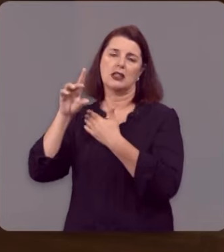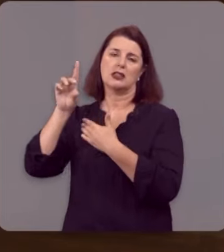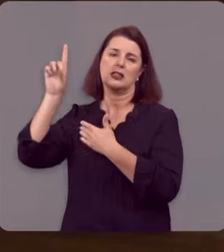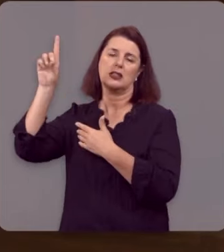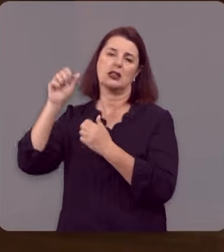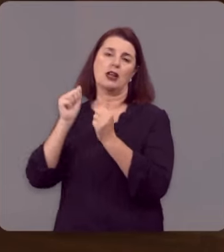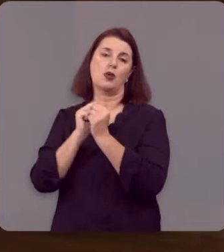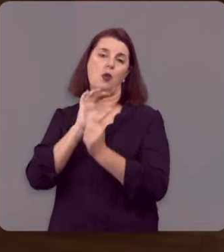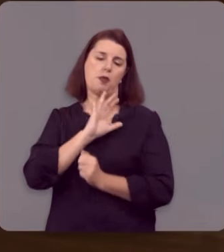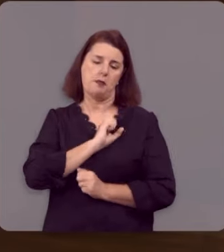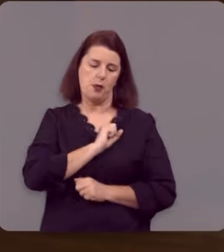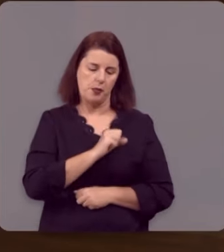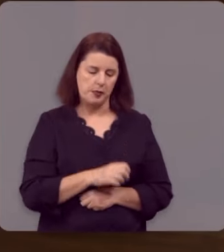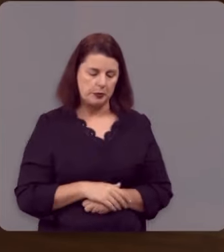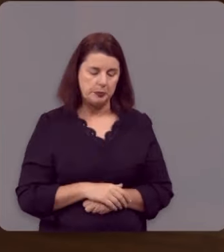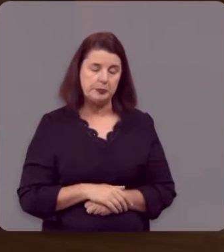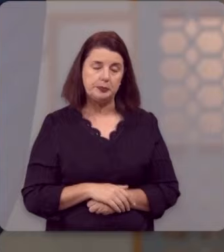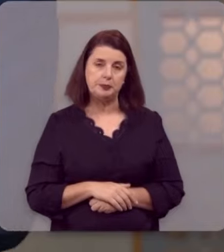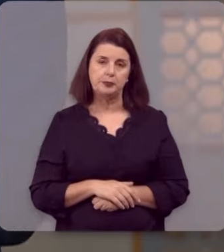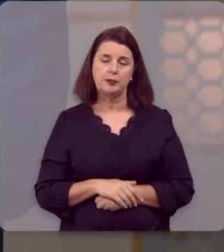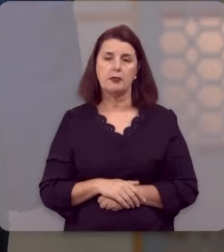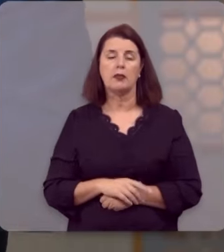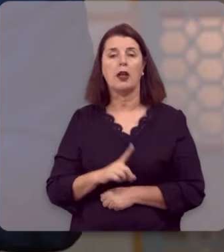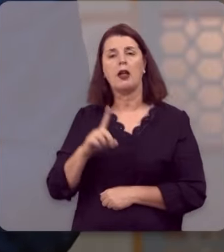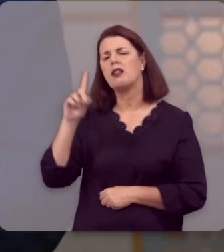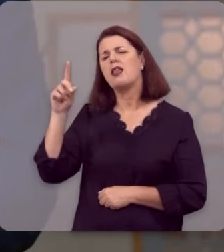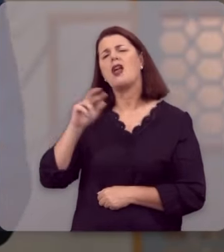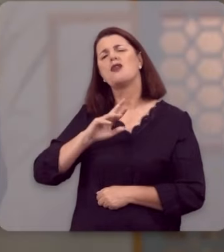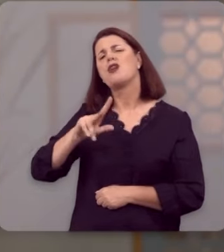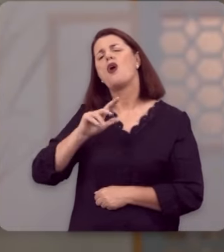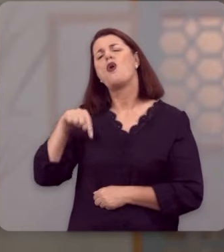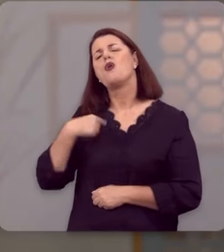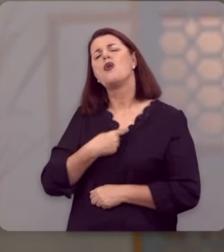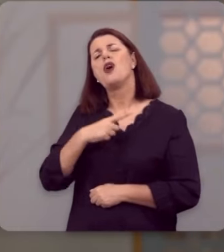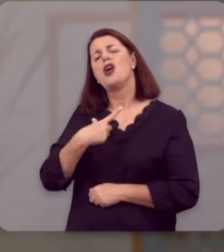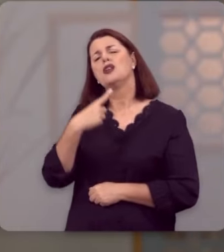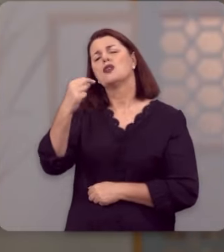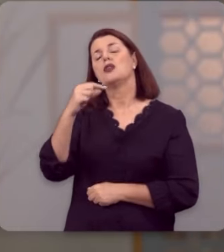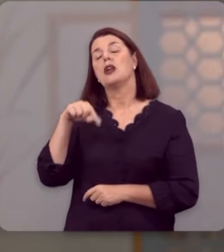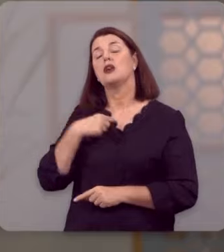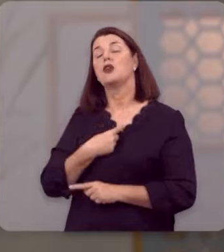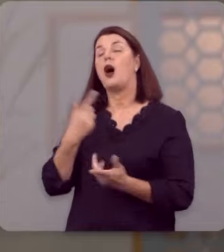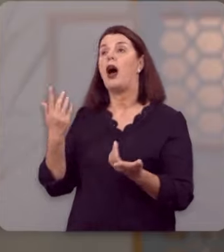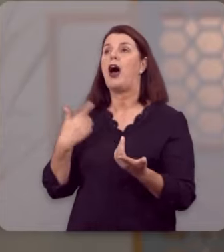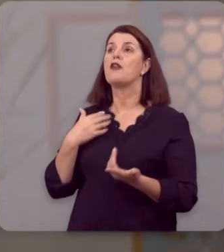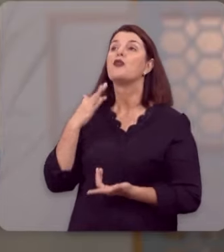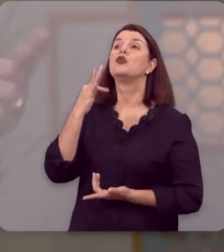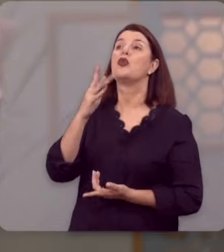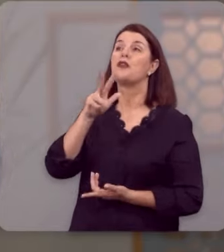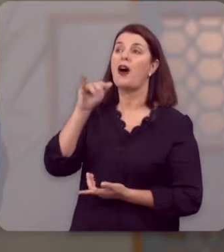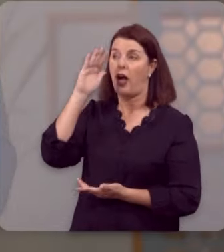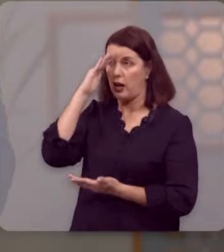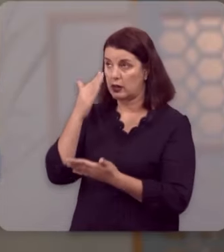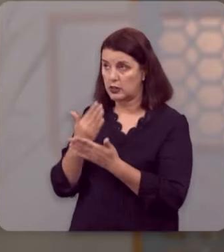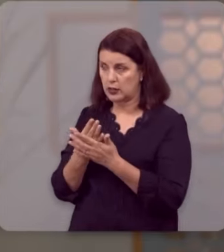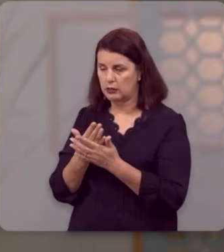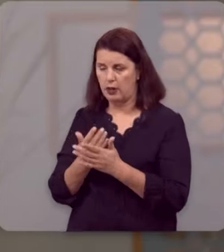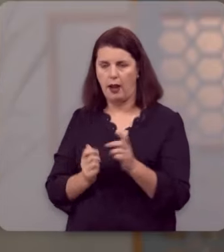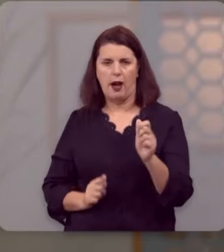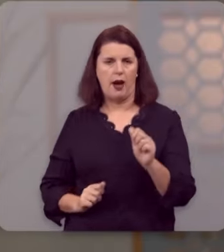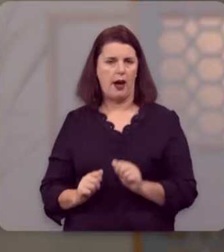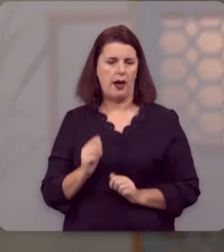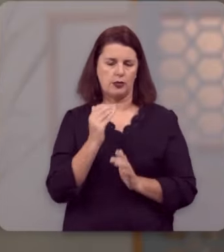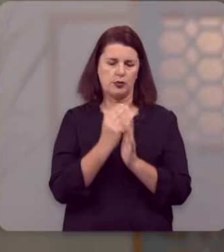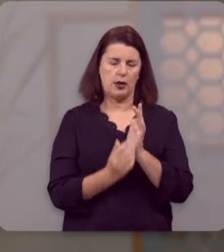Ele em amor. Deus não nos escolheu porque previu que iríamos crer, não. Atos 13,48